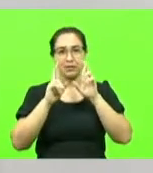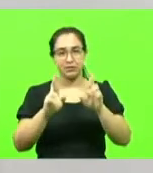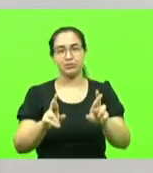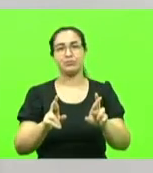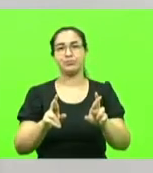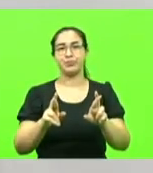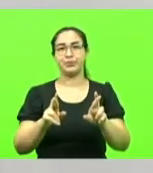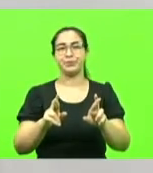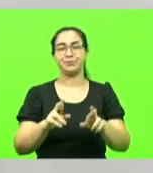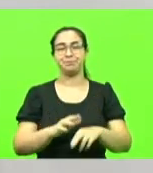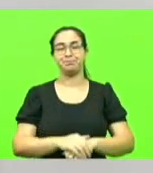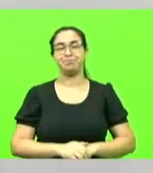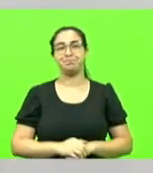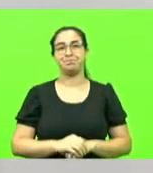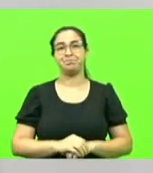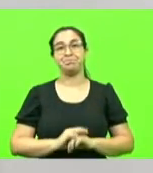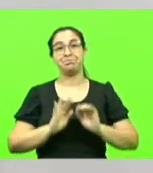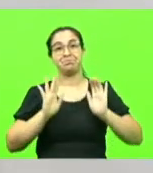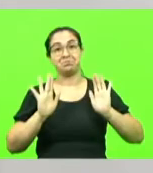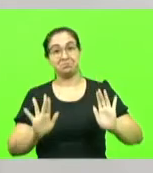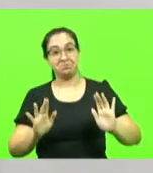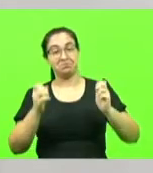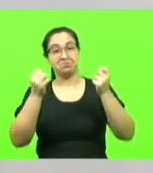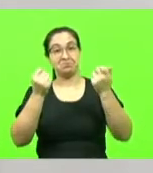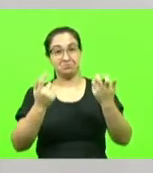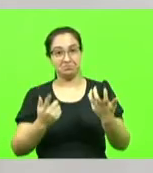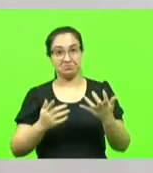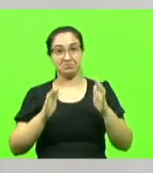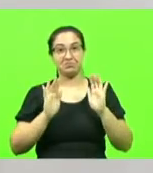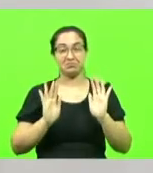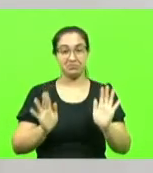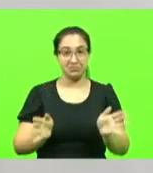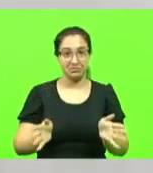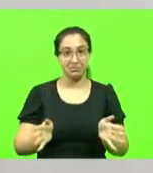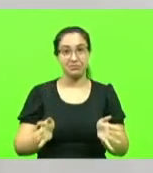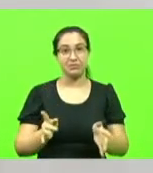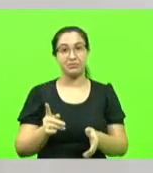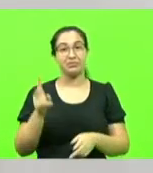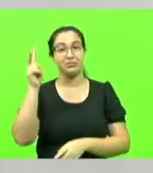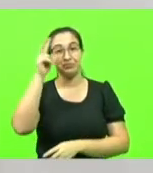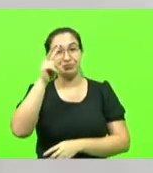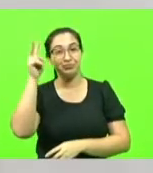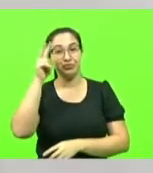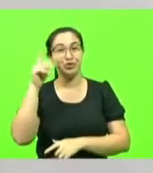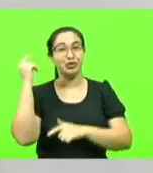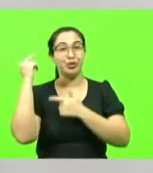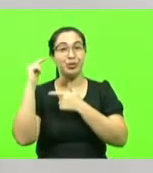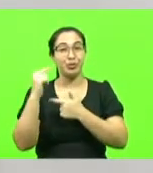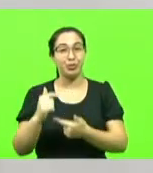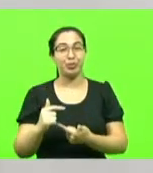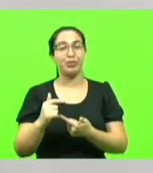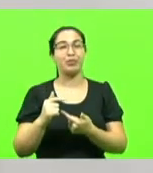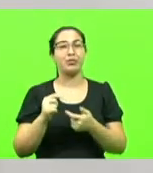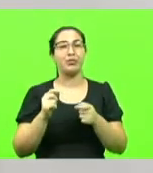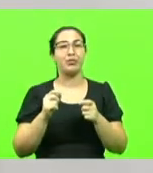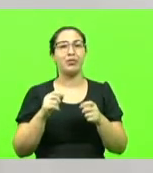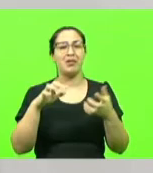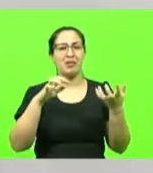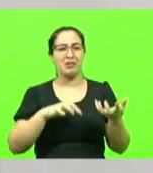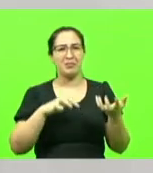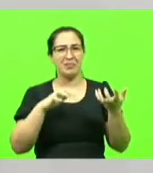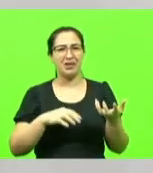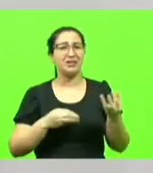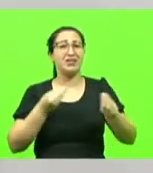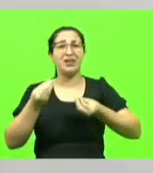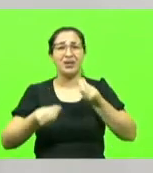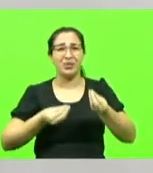Infelizmente, como eu falei, nossa história de relação com Brasília é terrível nesse aspecto. Nós somos